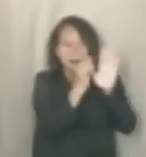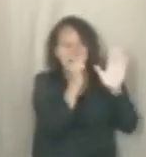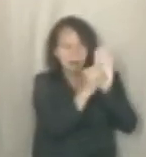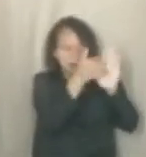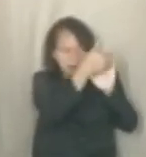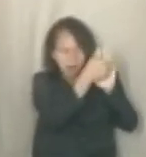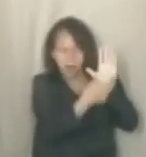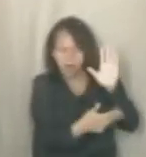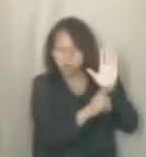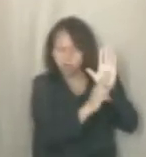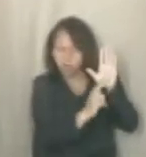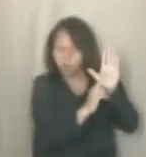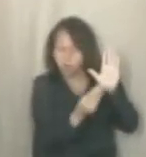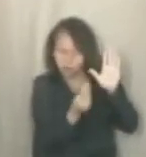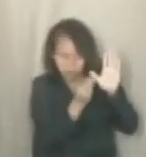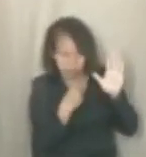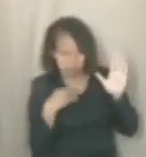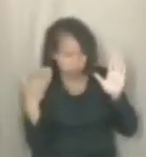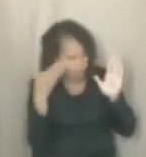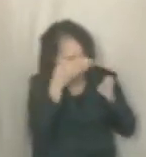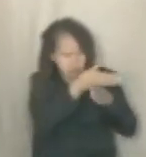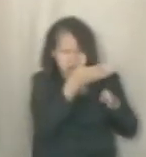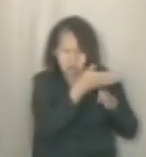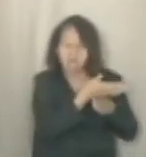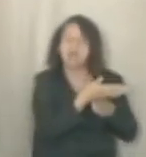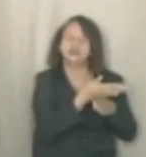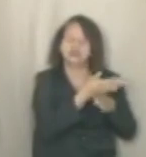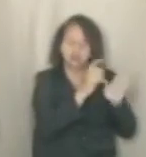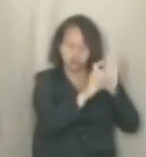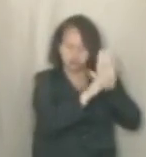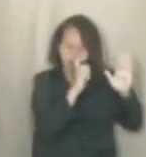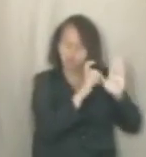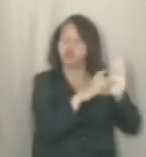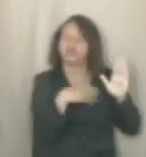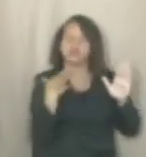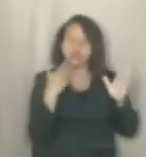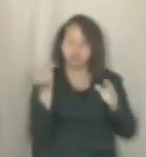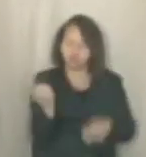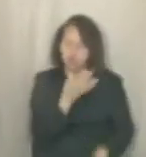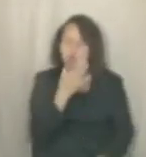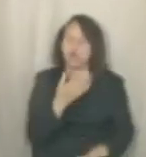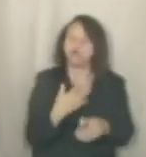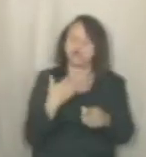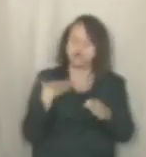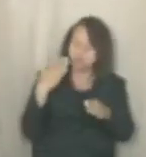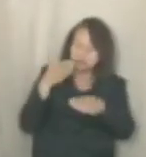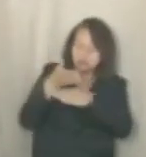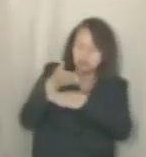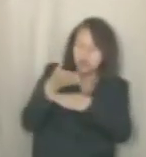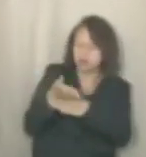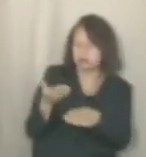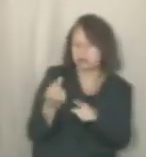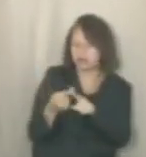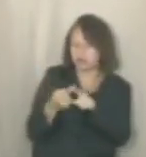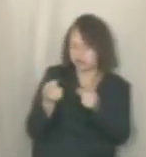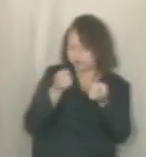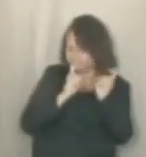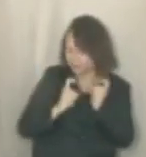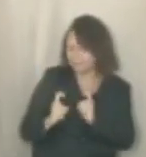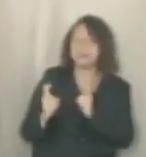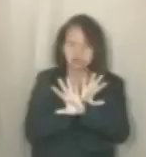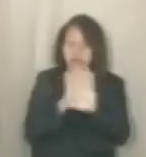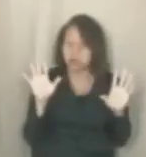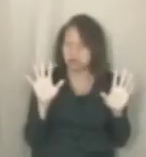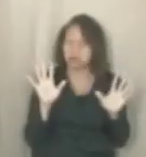que a gente possa ter acesso a listas anteriores, se existe lista nova, como é isso, porque é um debate tão